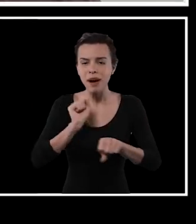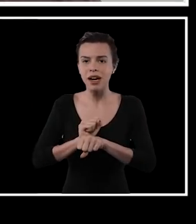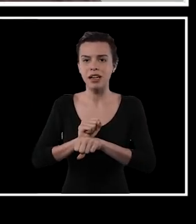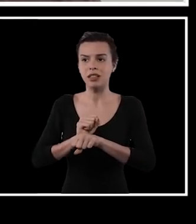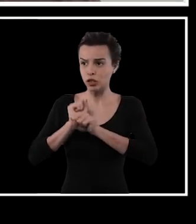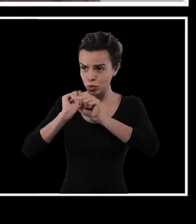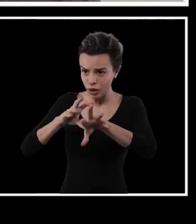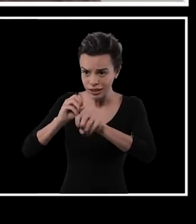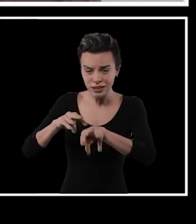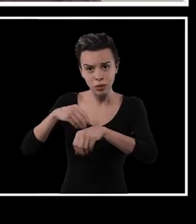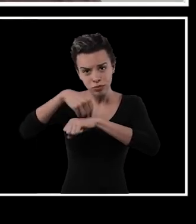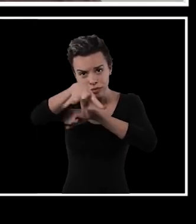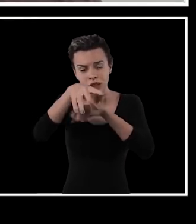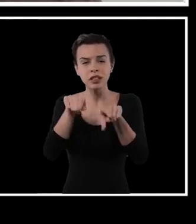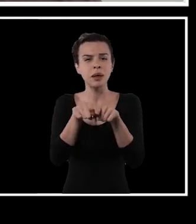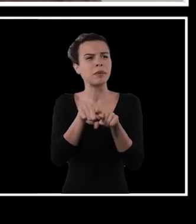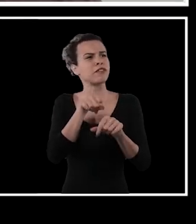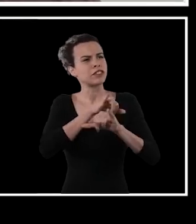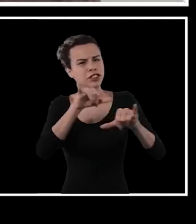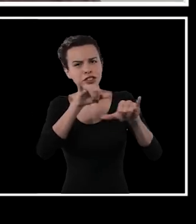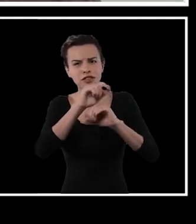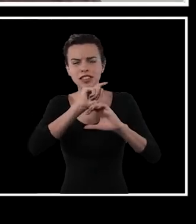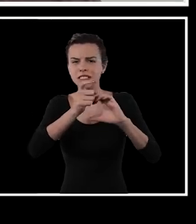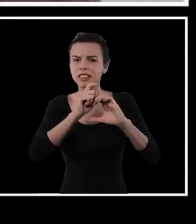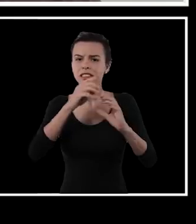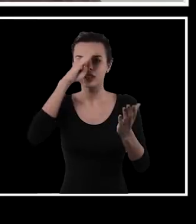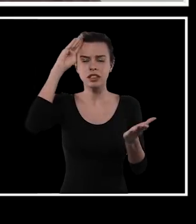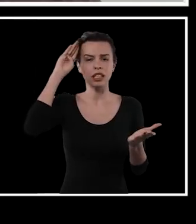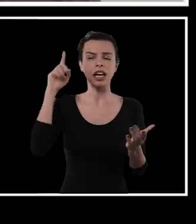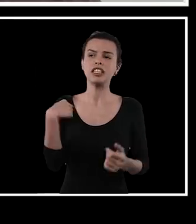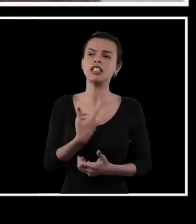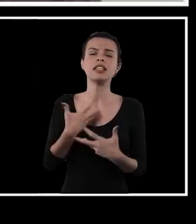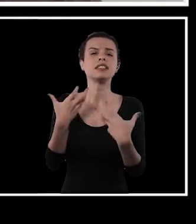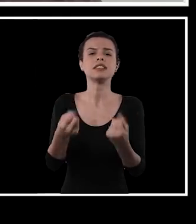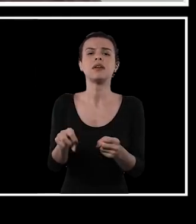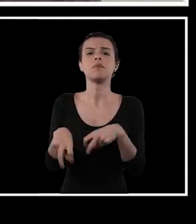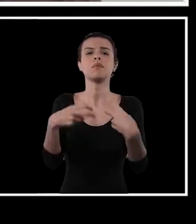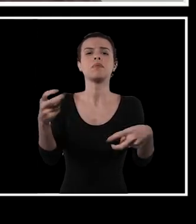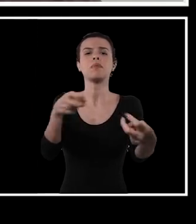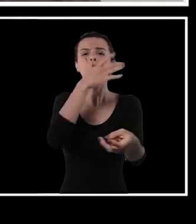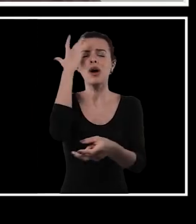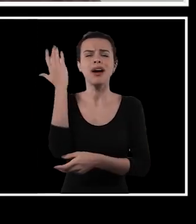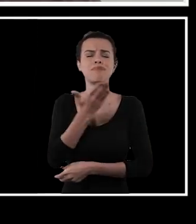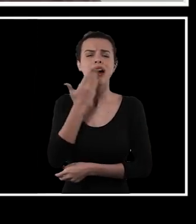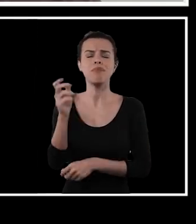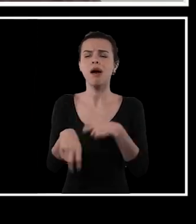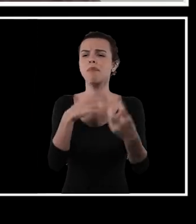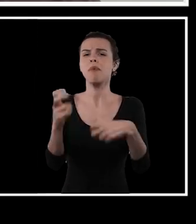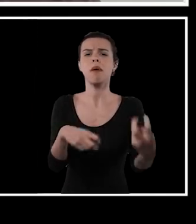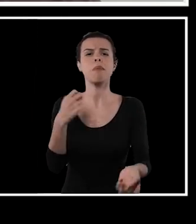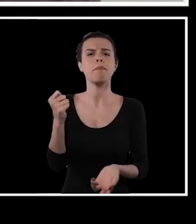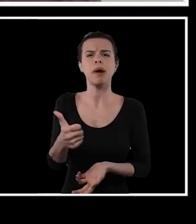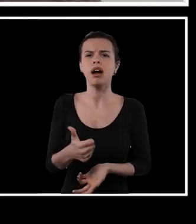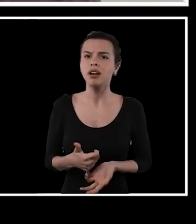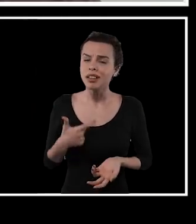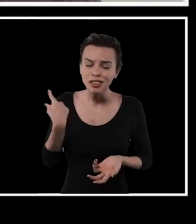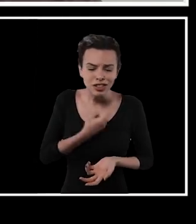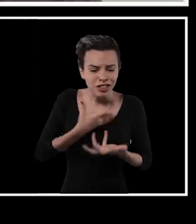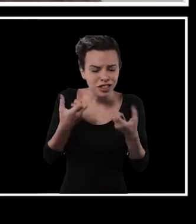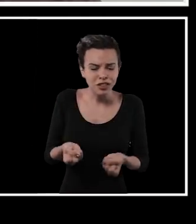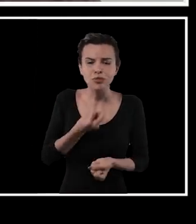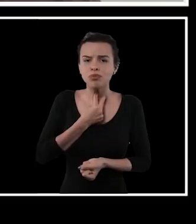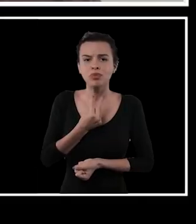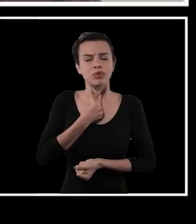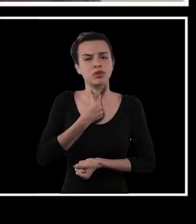isso vai para os educadores, para os divulgadores científicos, a gente não pode mais aceitar que as pessoas morram como estão morrendo no Brasil, desse jeito.